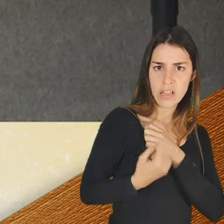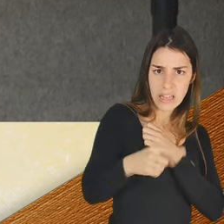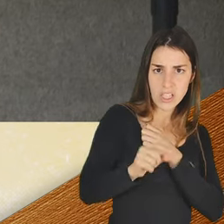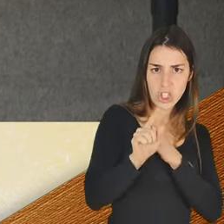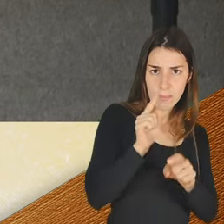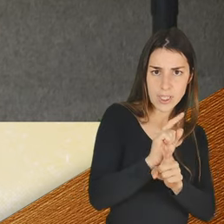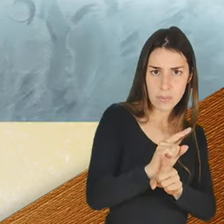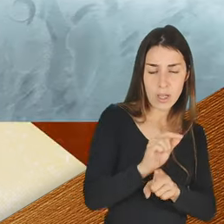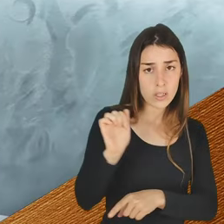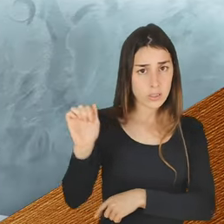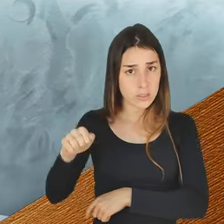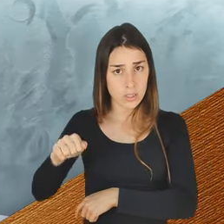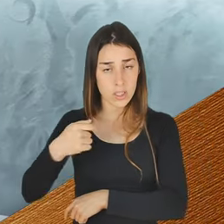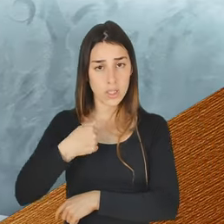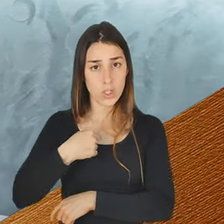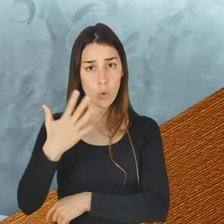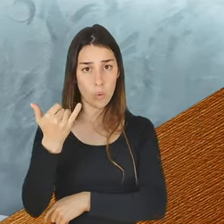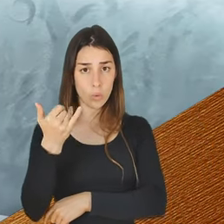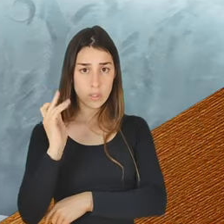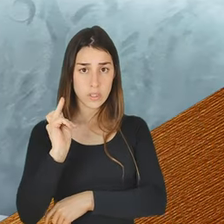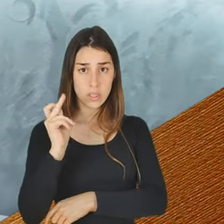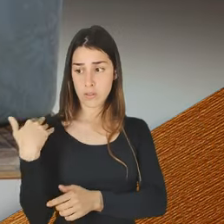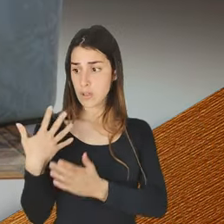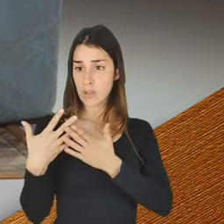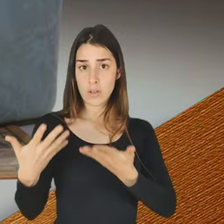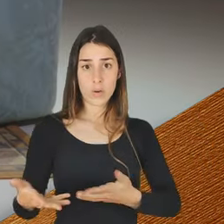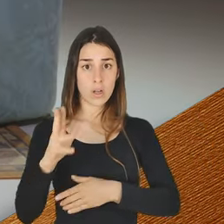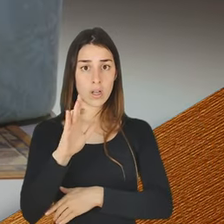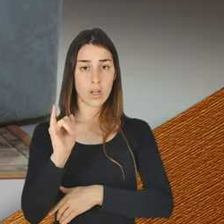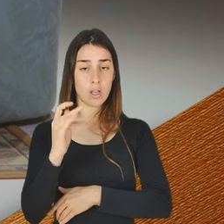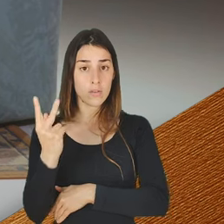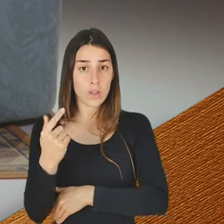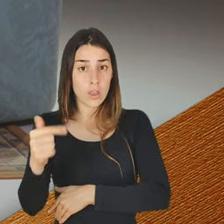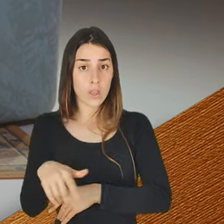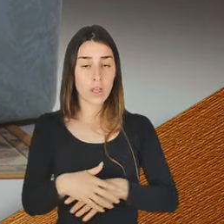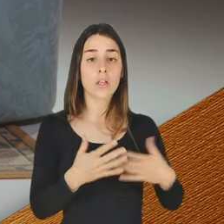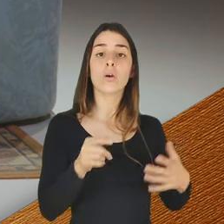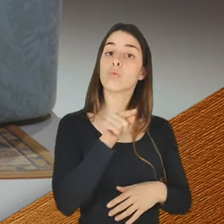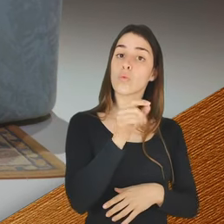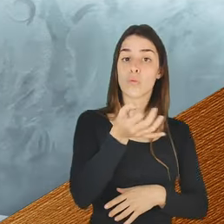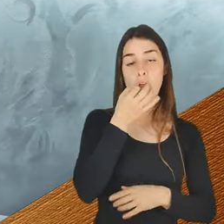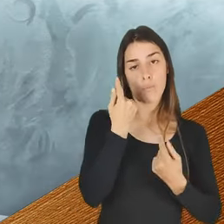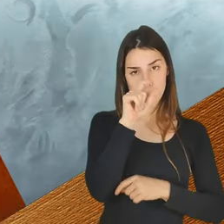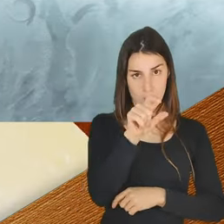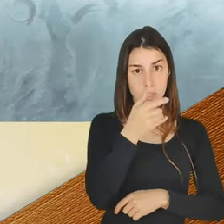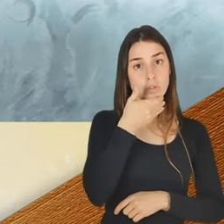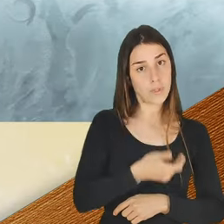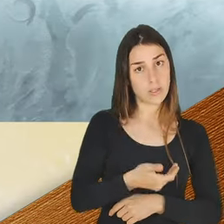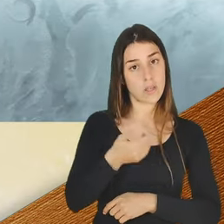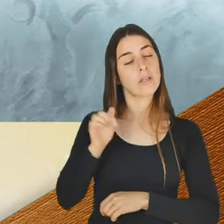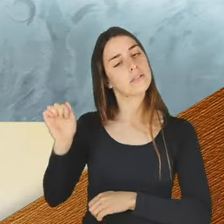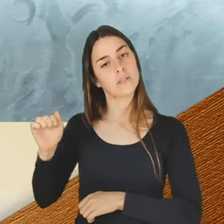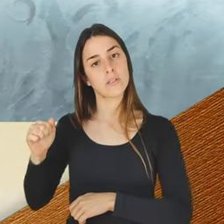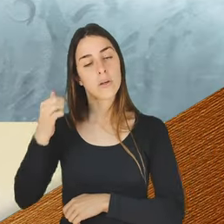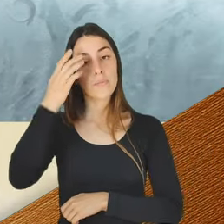Eu sou seropositiva há 12 anos. Então veio aqui falar um bocadinho da sua experiência, certo? Sim.